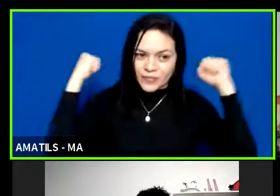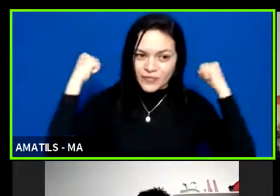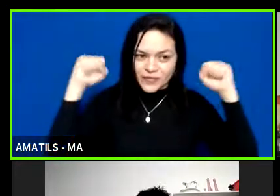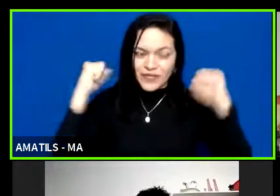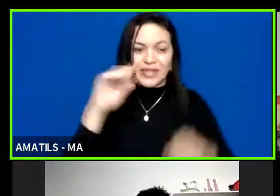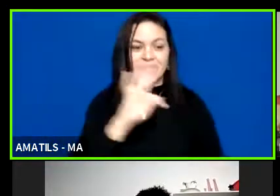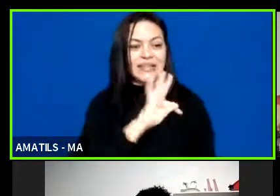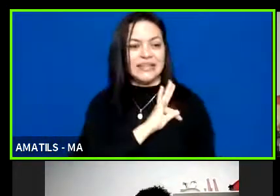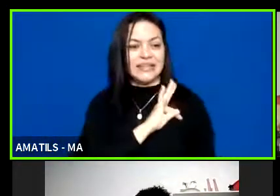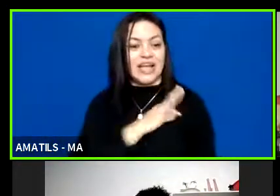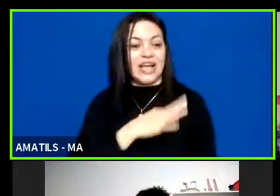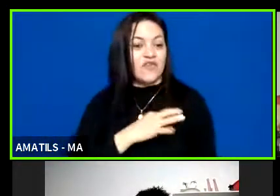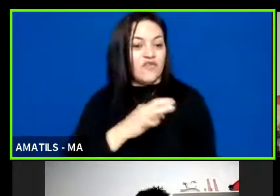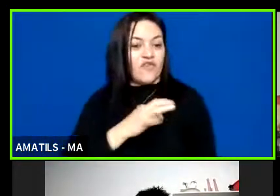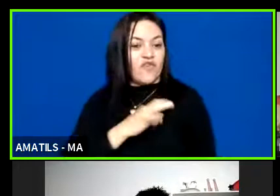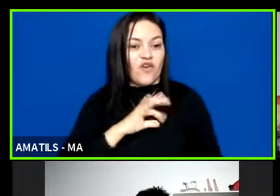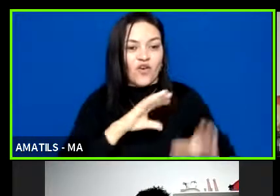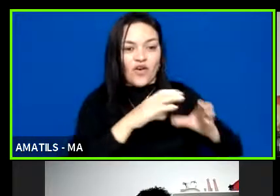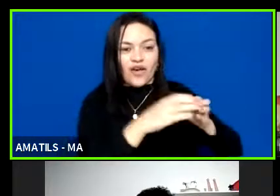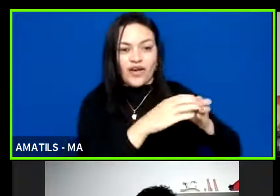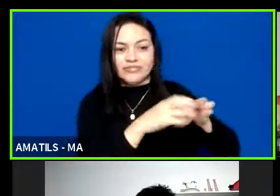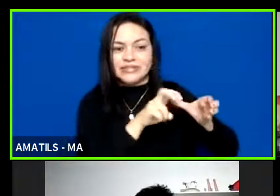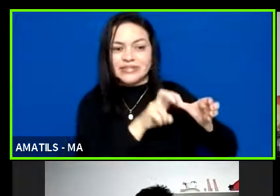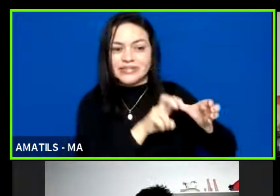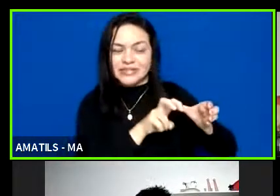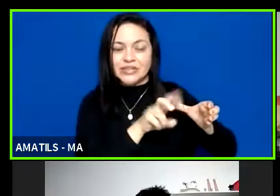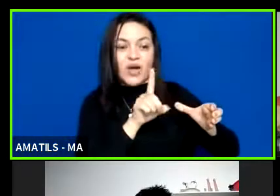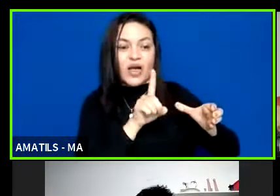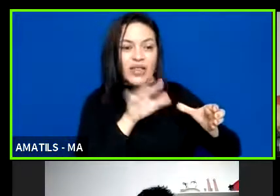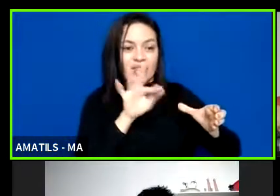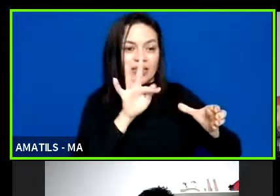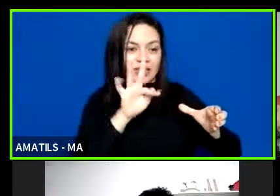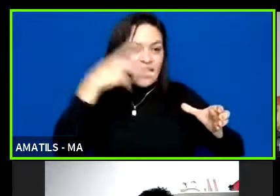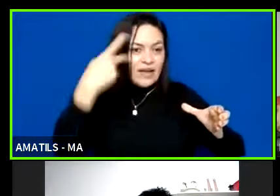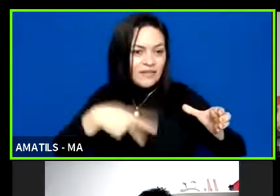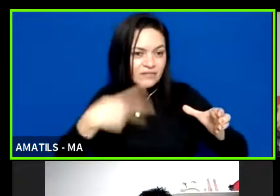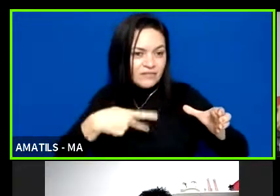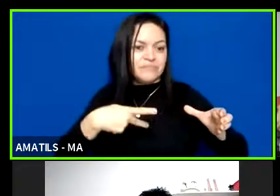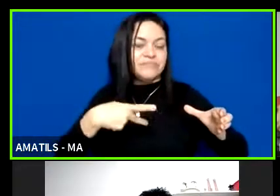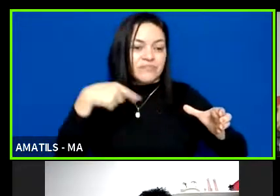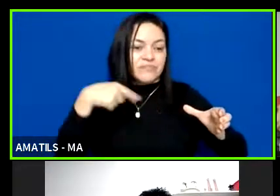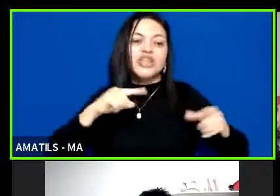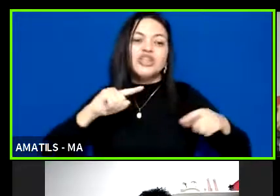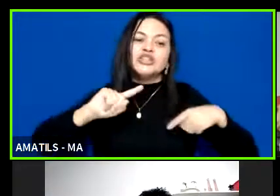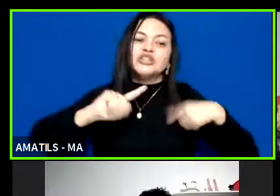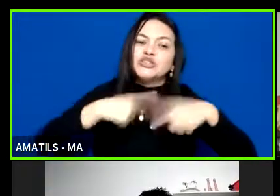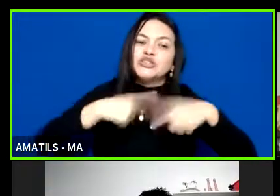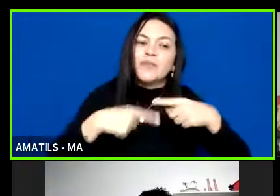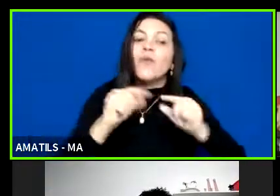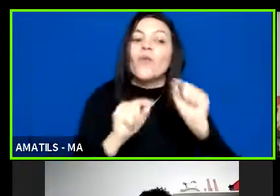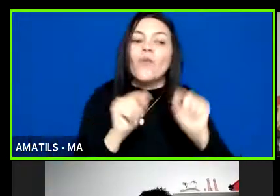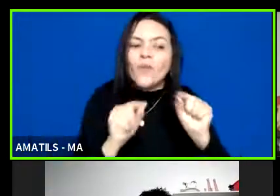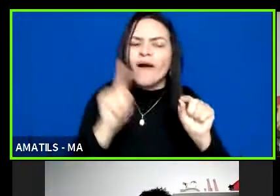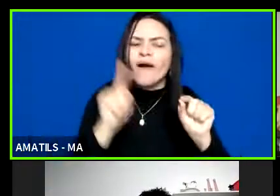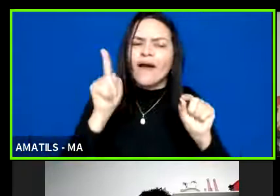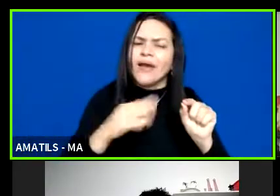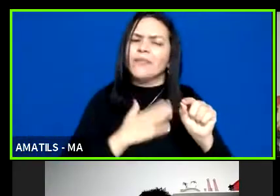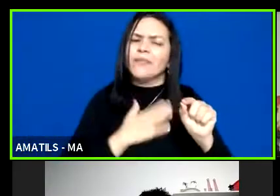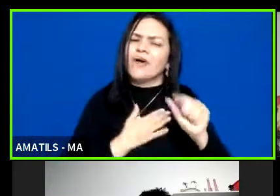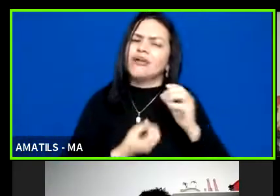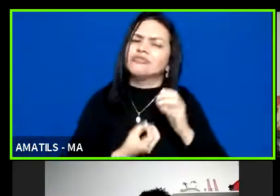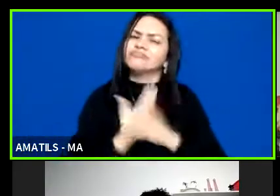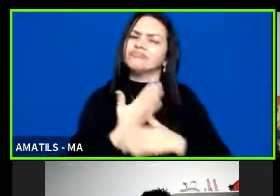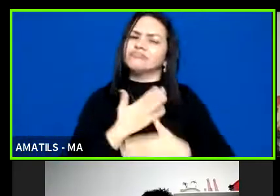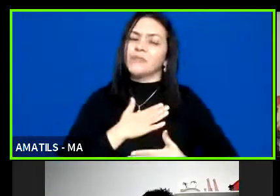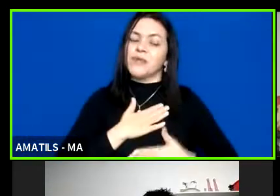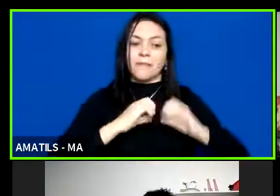voluntário de uma equipe de futebol de cinco aqui do DF. E o restante que vem depois é justamente por essa paixão. A formação,